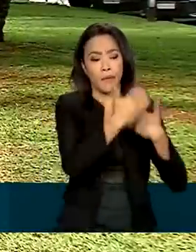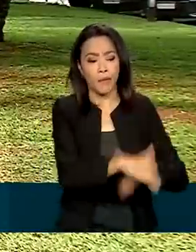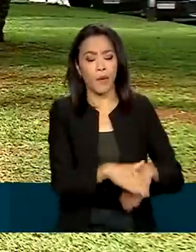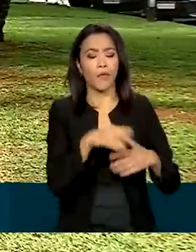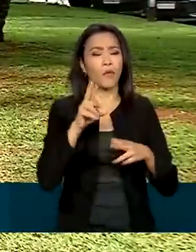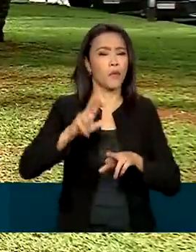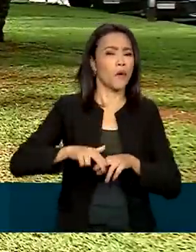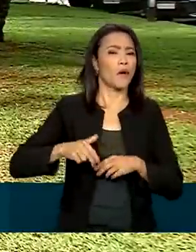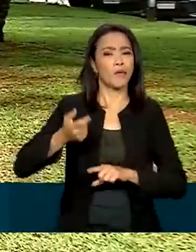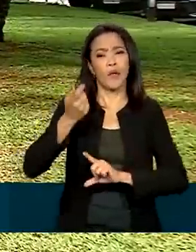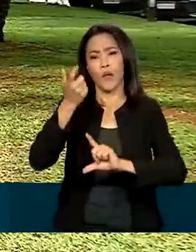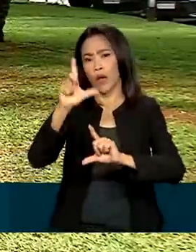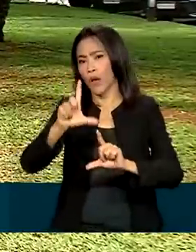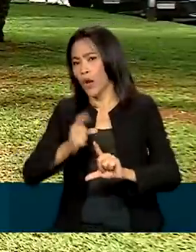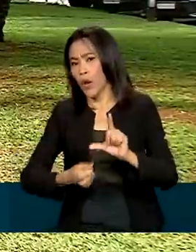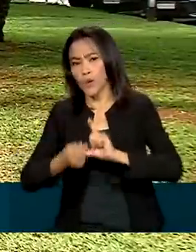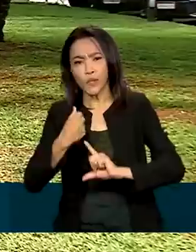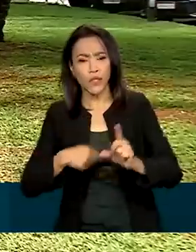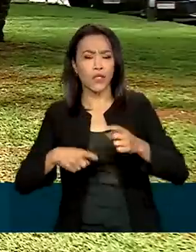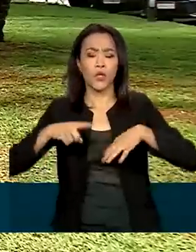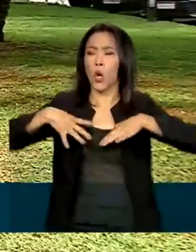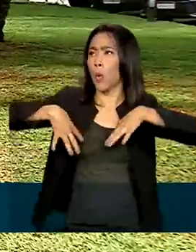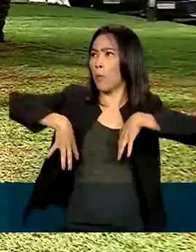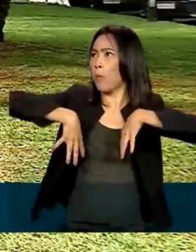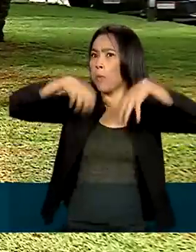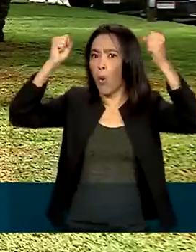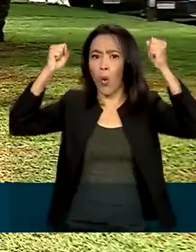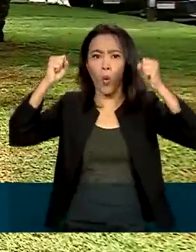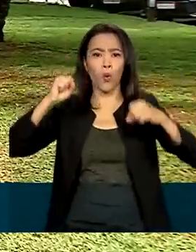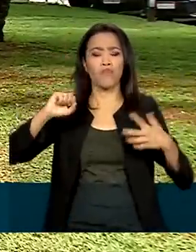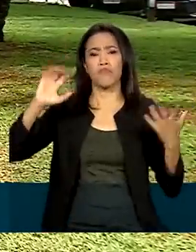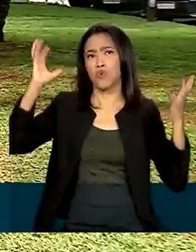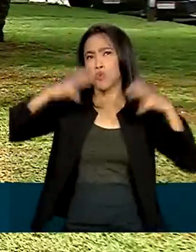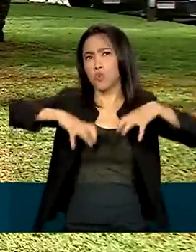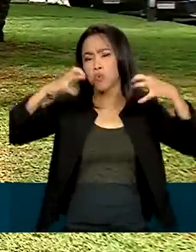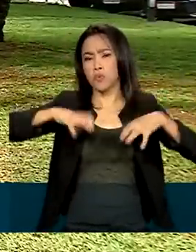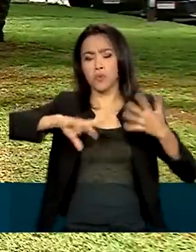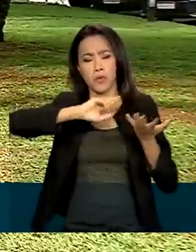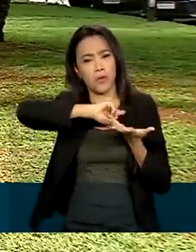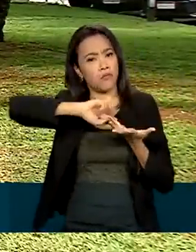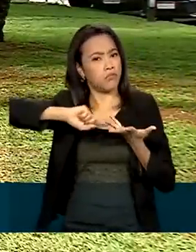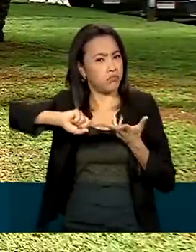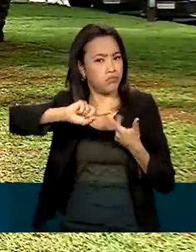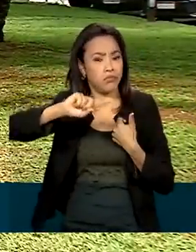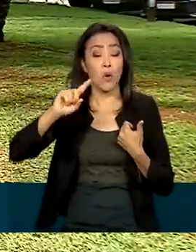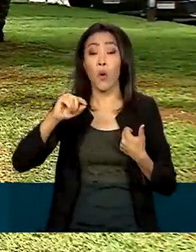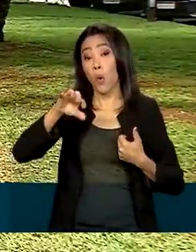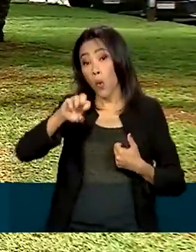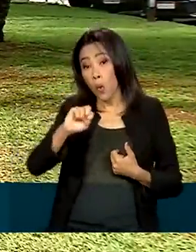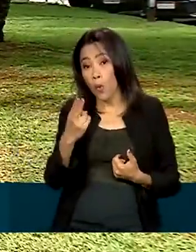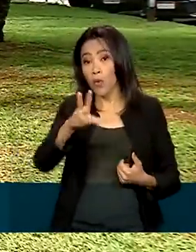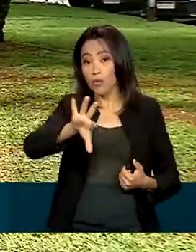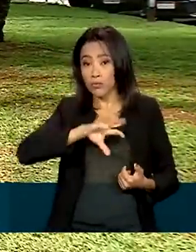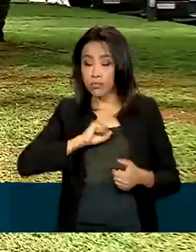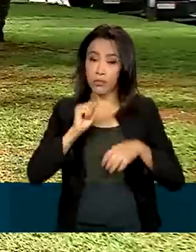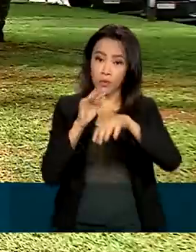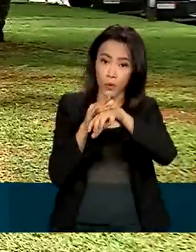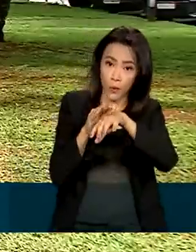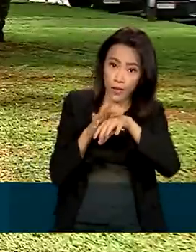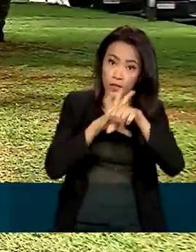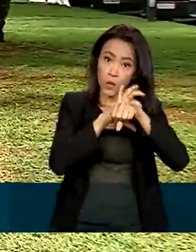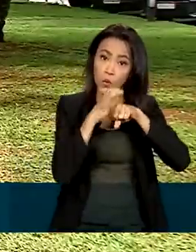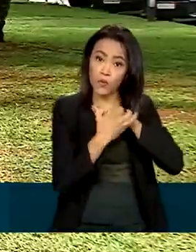logísticos, por exemplo, por falta de luz elétrica, desastres naturais, ou ainda porque estava com Covid-19 ou outra doença